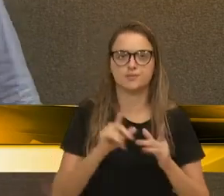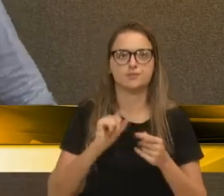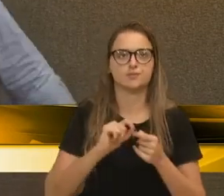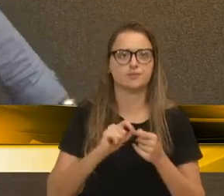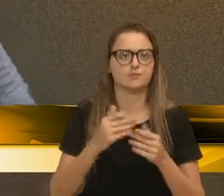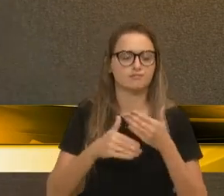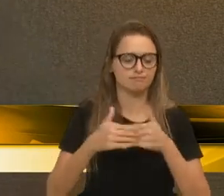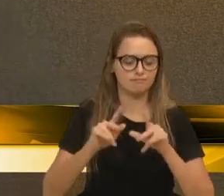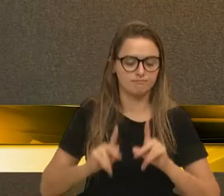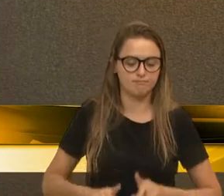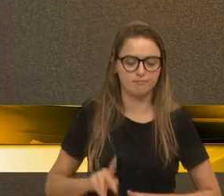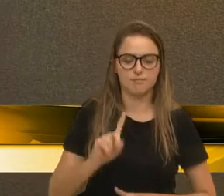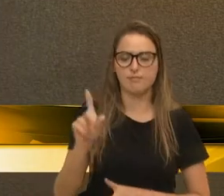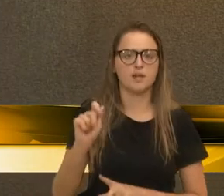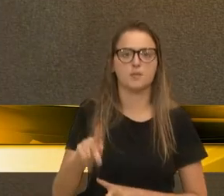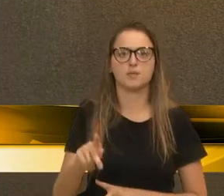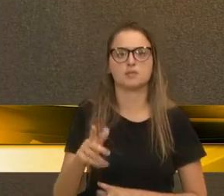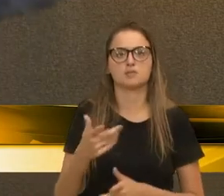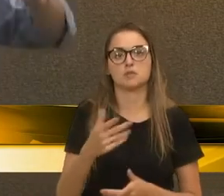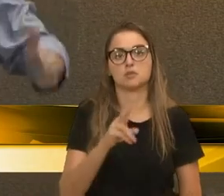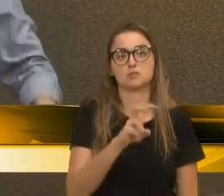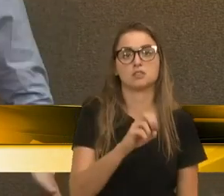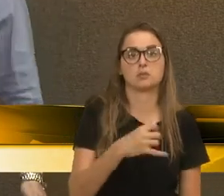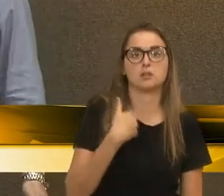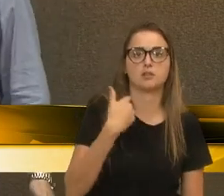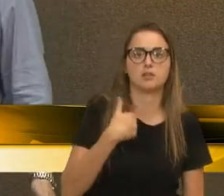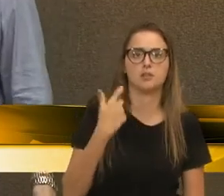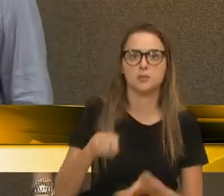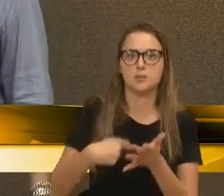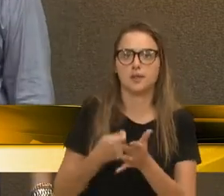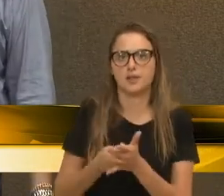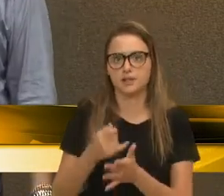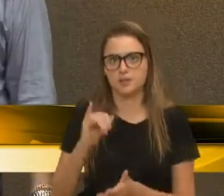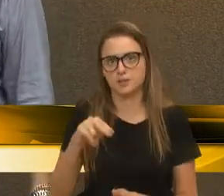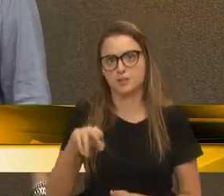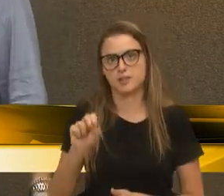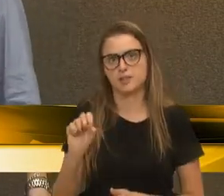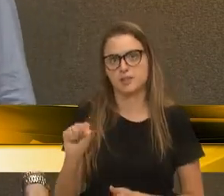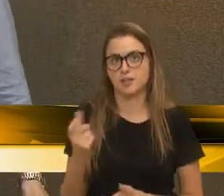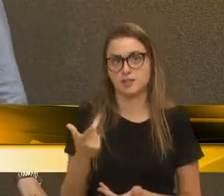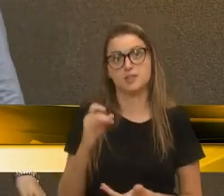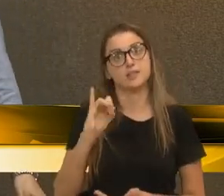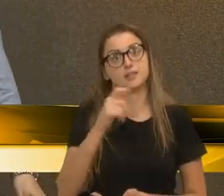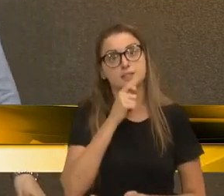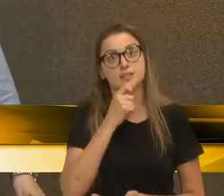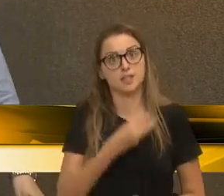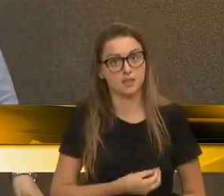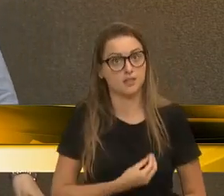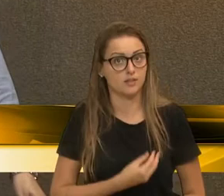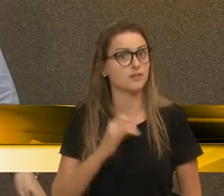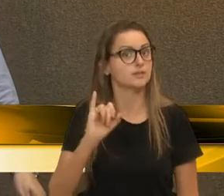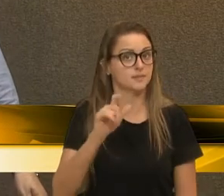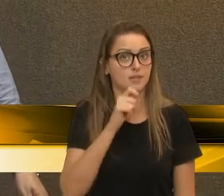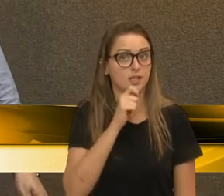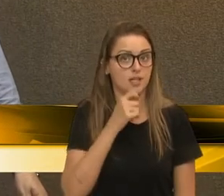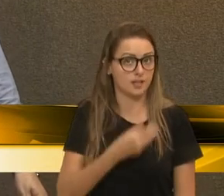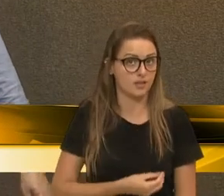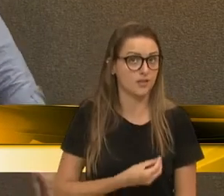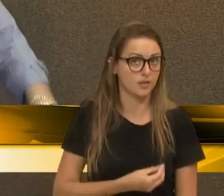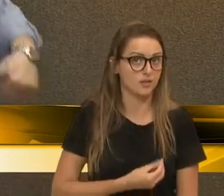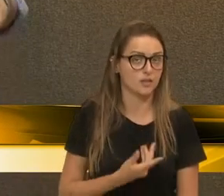com que as pessoas vão se aposentar com 50 anos de contribuição se estiverem vivas. Se estiverem vivas.